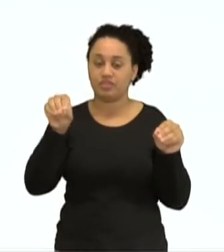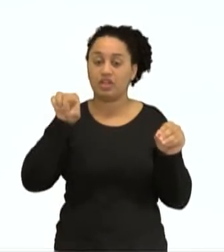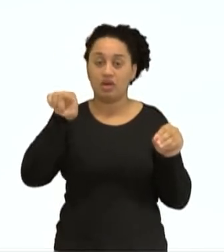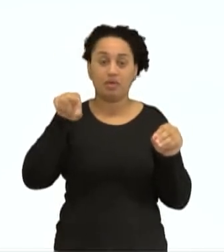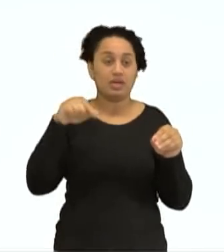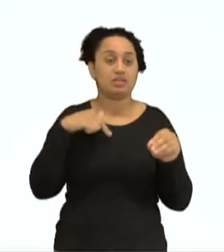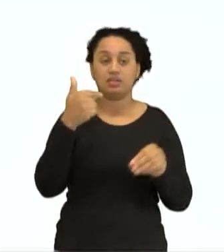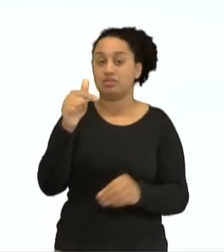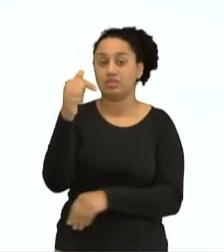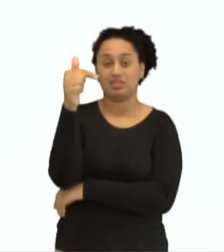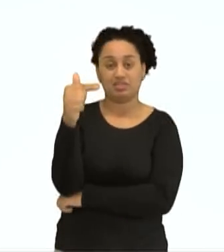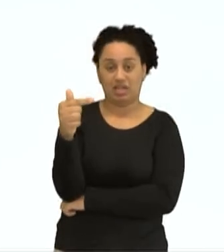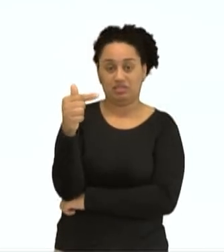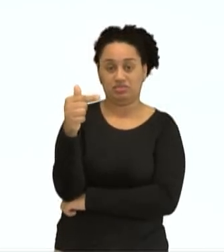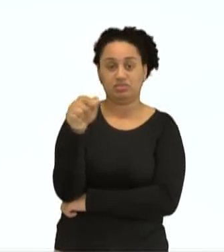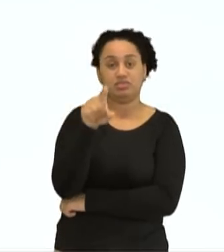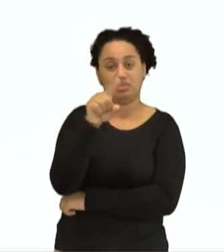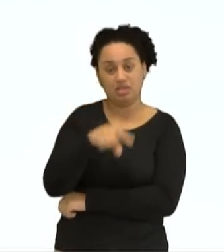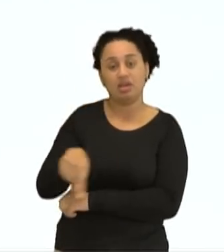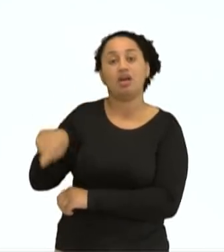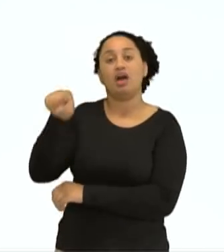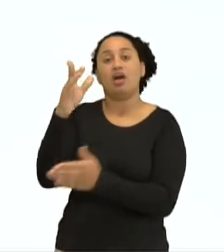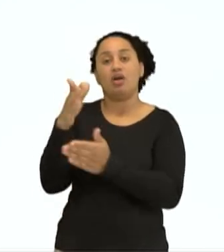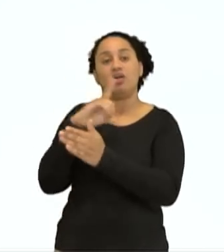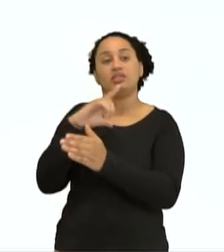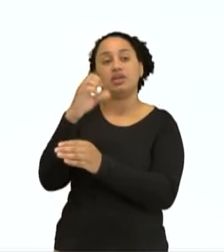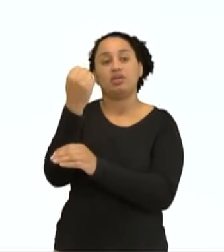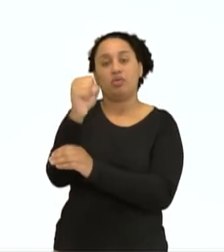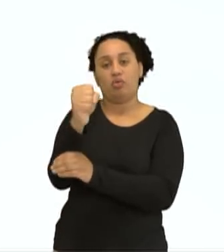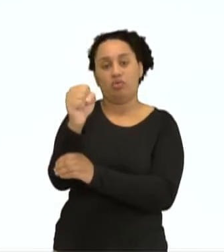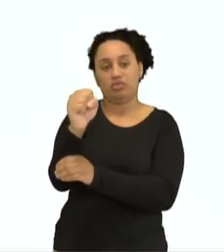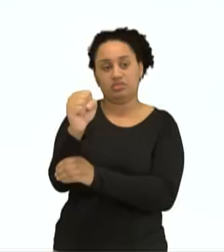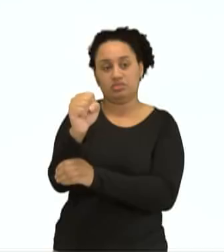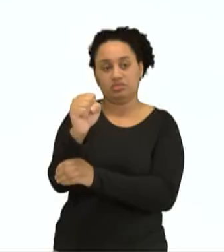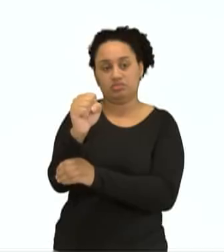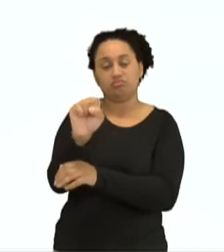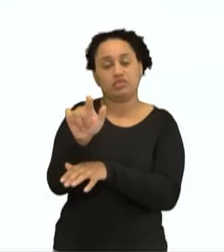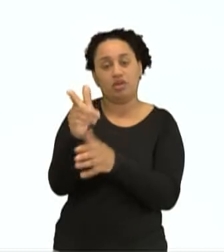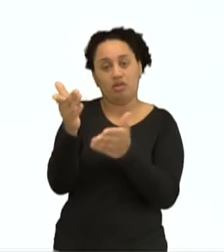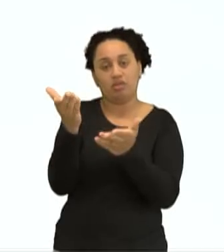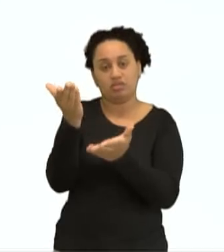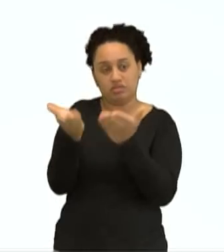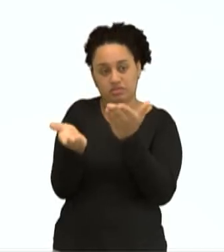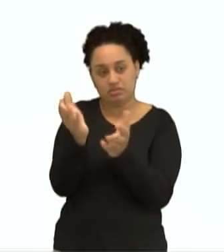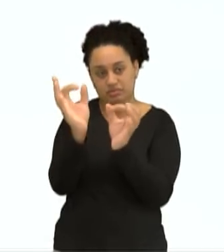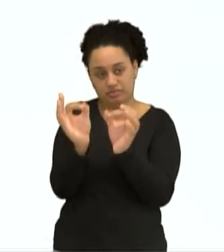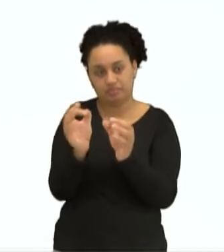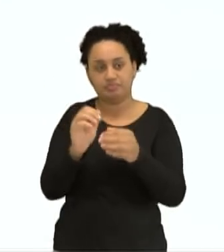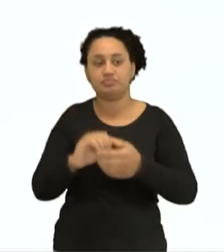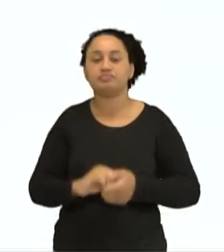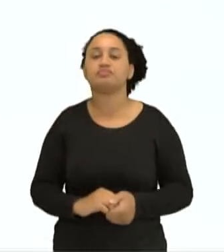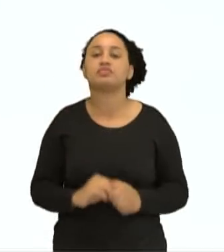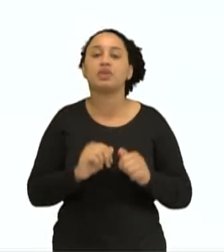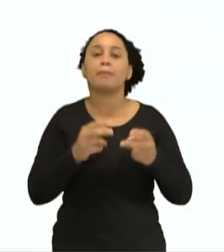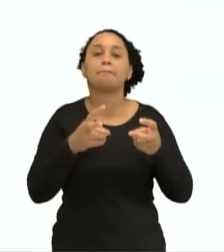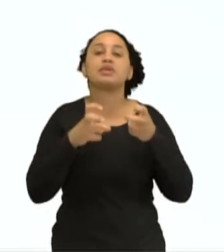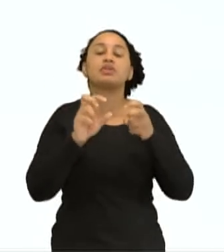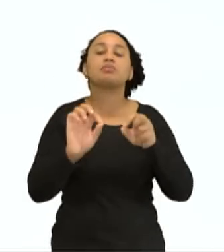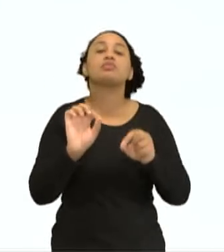sete na última. Como ele ganhou um, ele vai ter oito. Portanto, ele ficou estável. Olha o que aconteceu